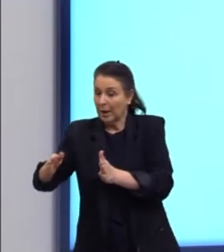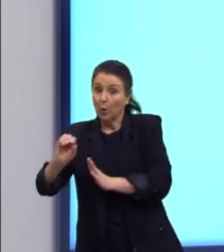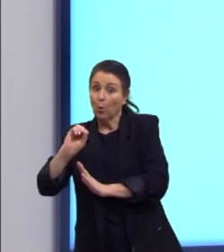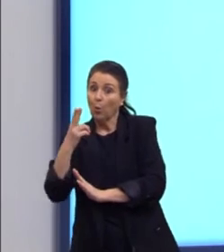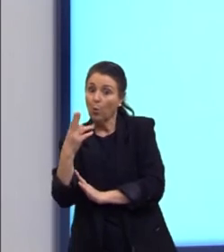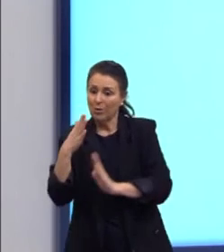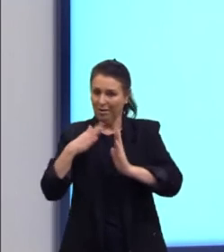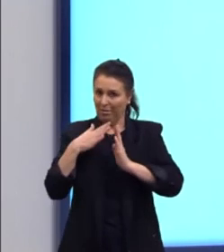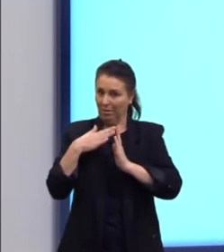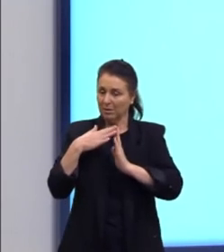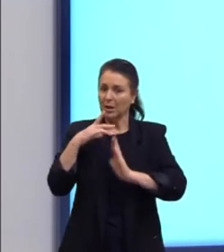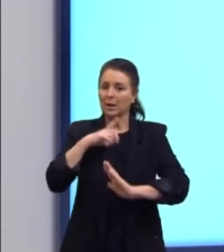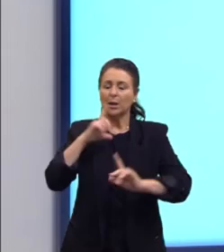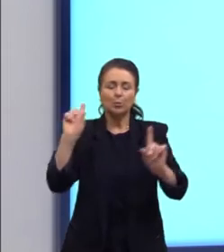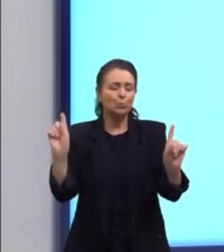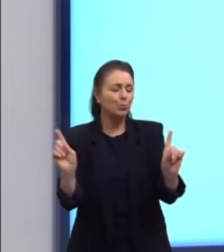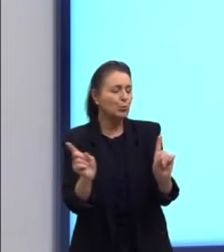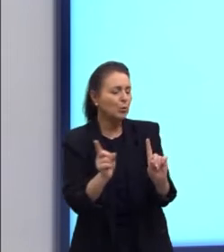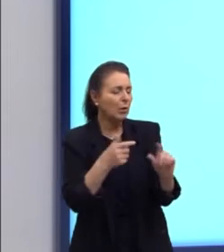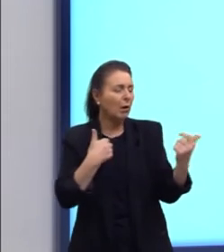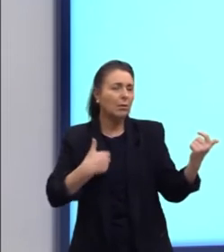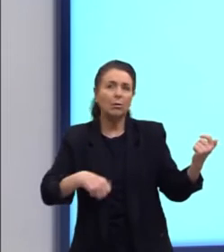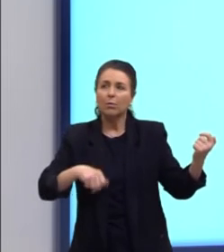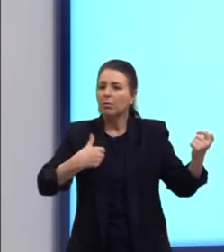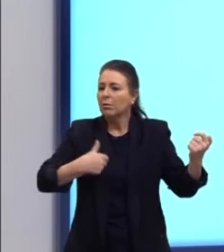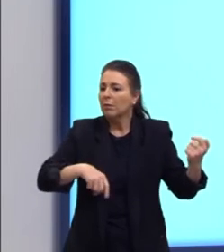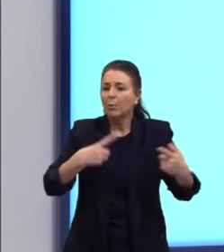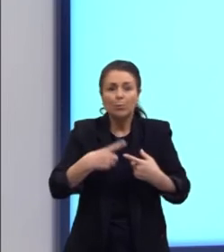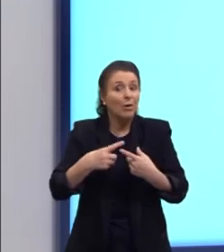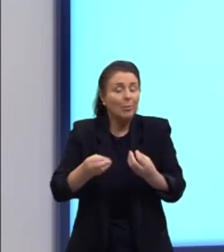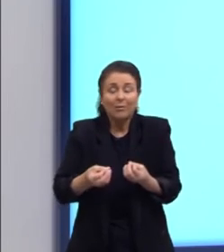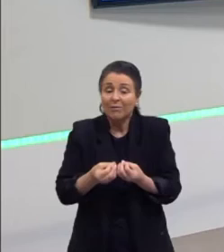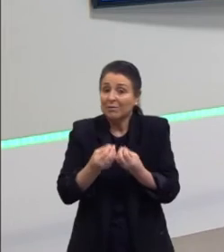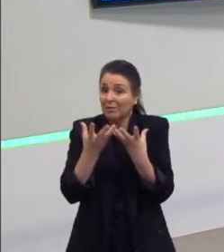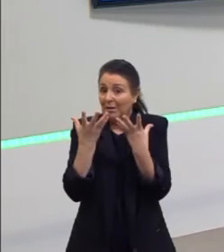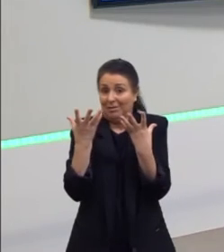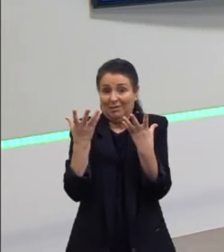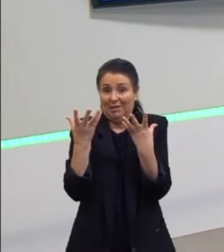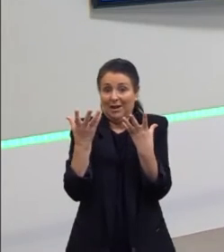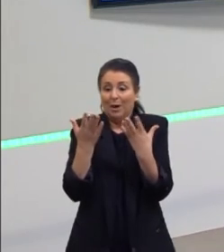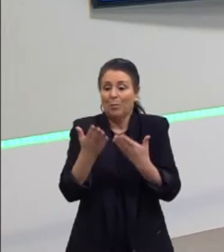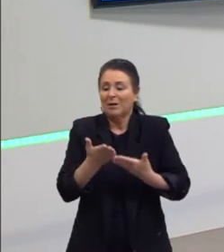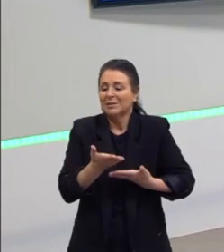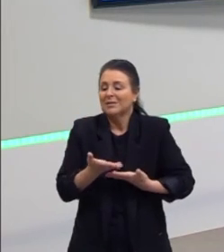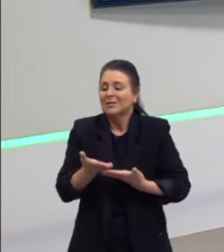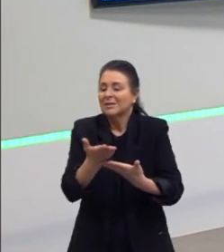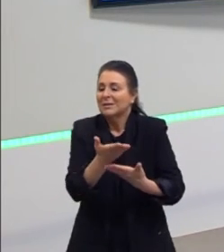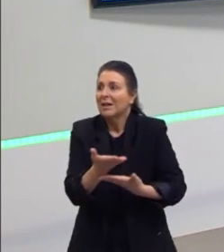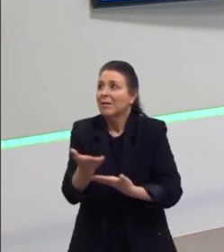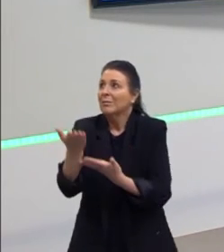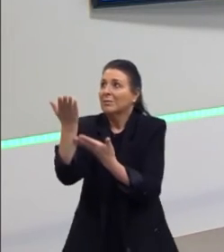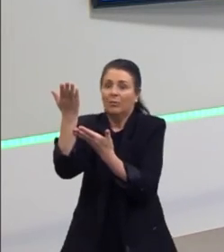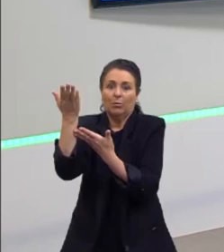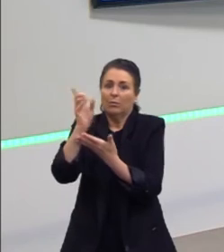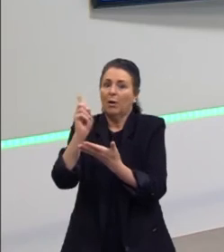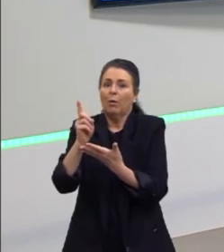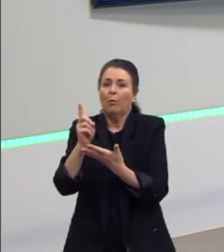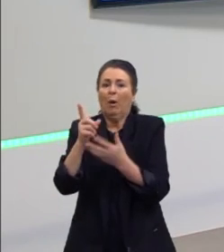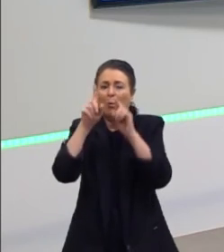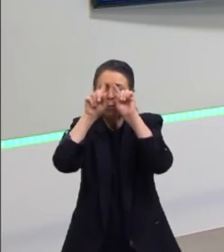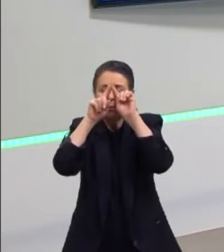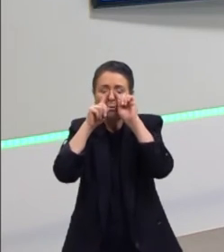também, nós vamos ter músicos tocando, porque é uma festa, gente, é uma celebração, não é um lamento.